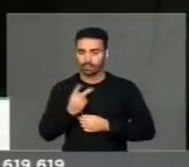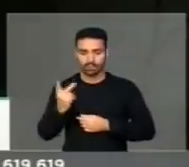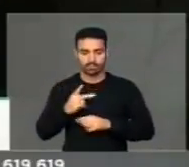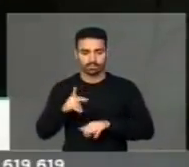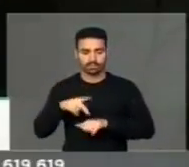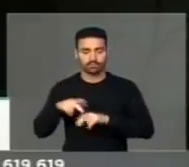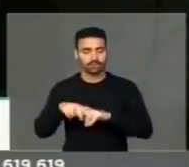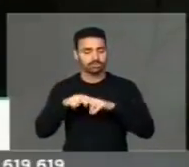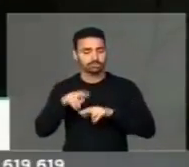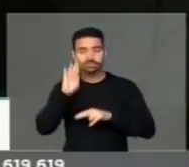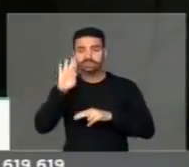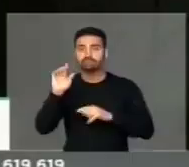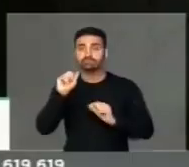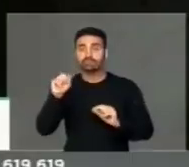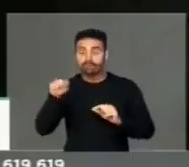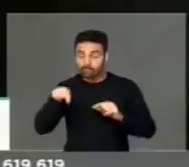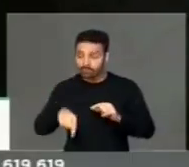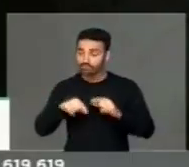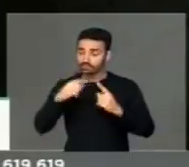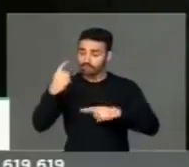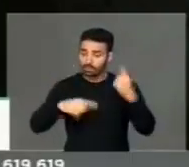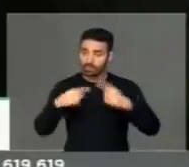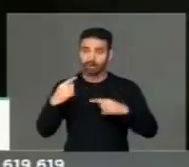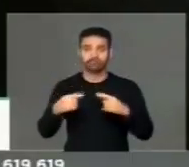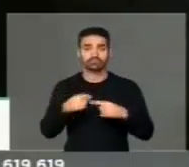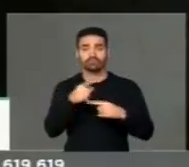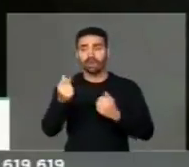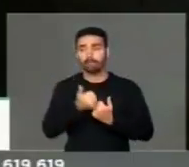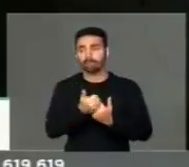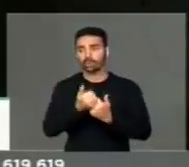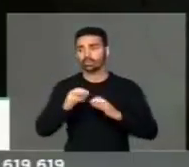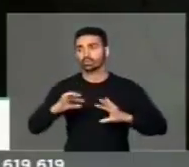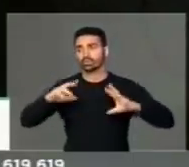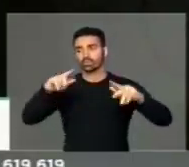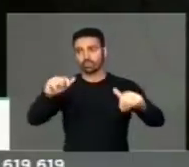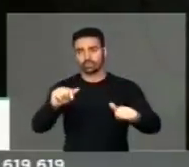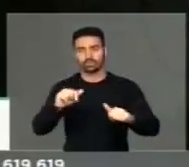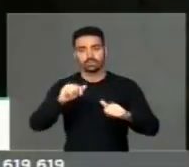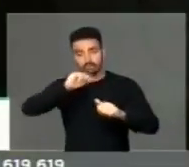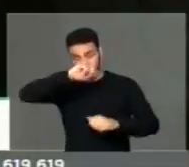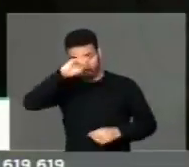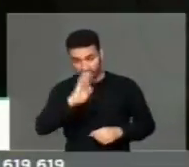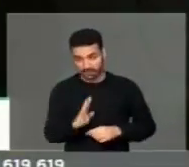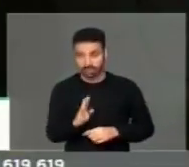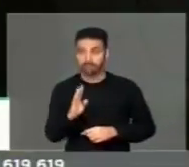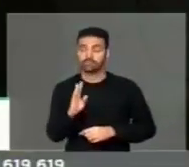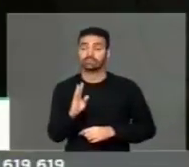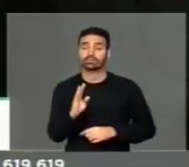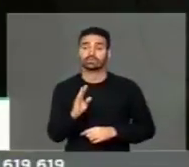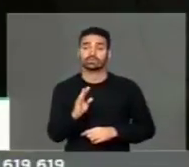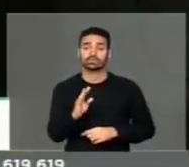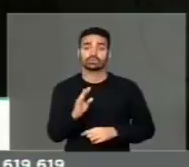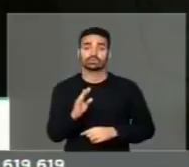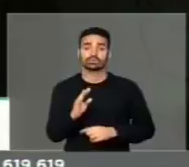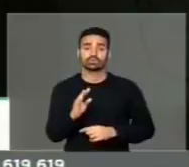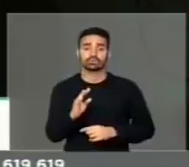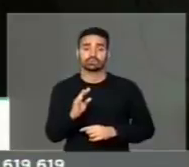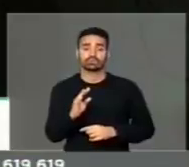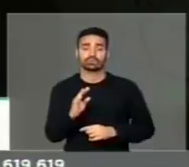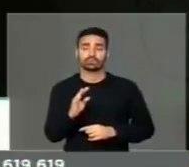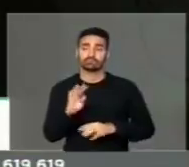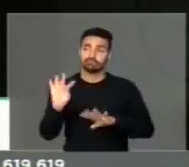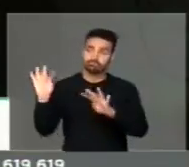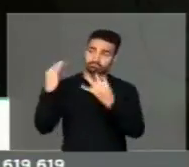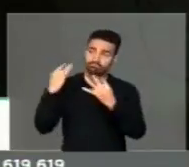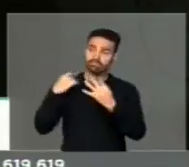principalmente contar aqui com esse debate e com o apoio de todos vocês. A atenção do Brasil para os italianos é fundamental para que